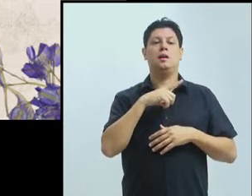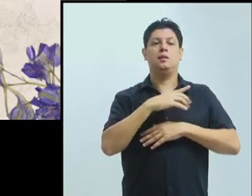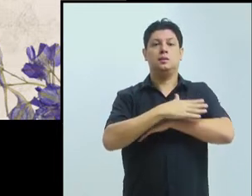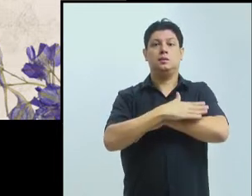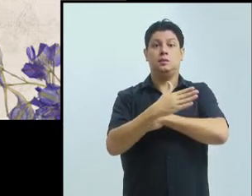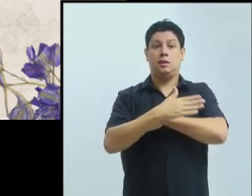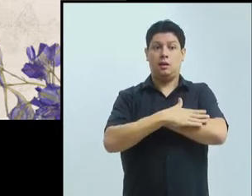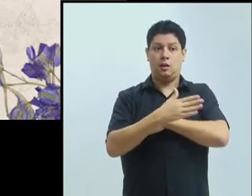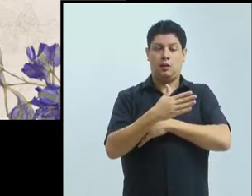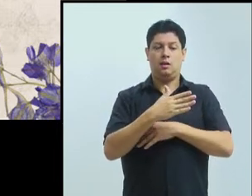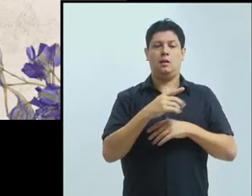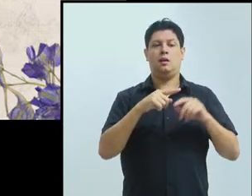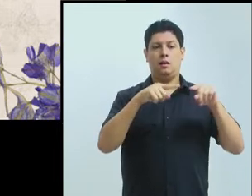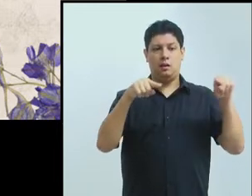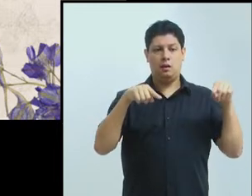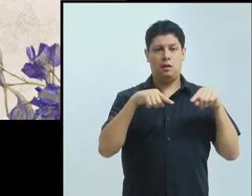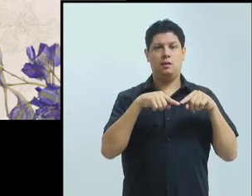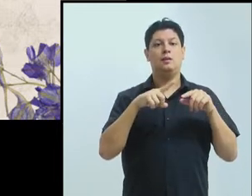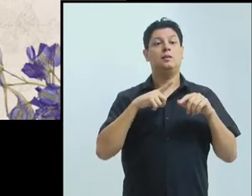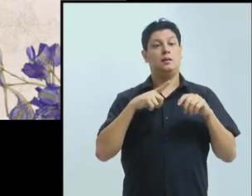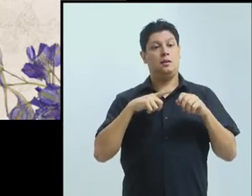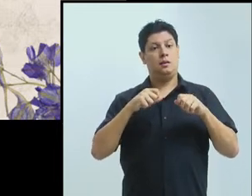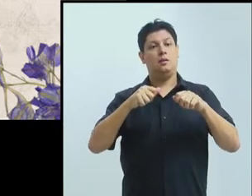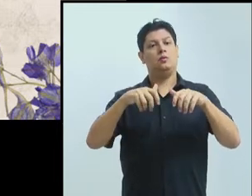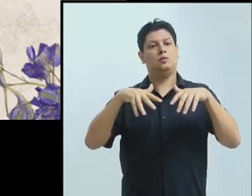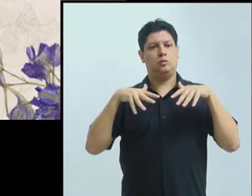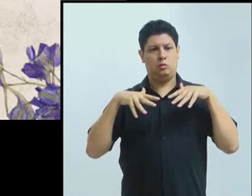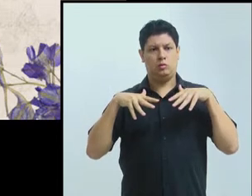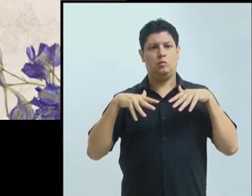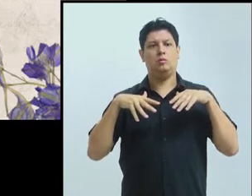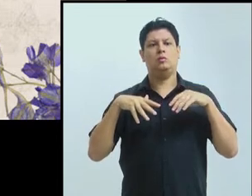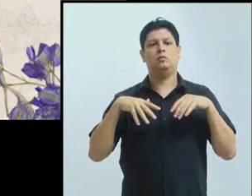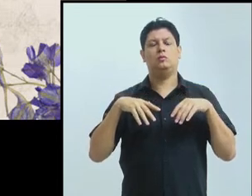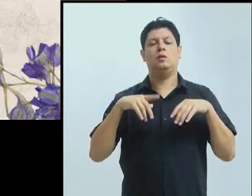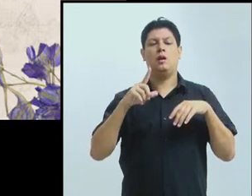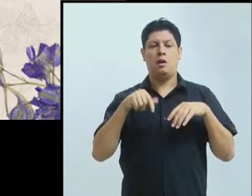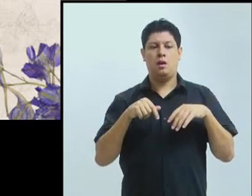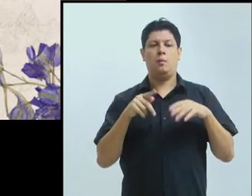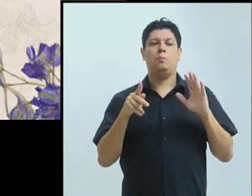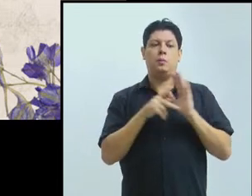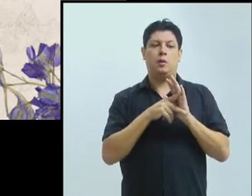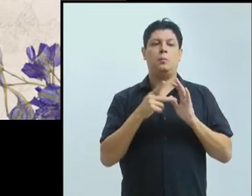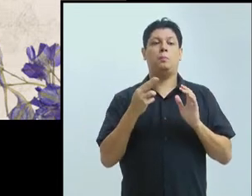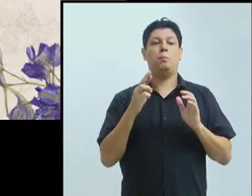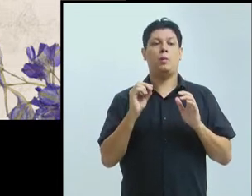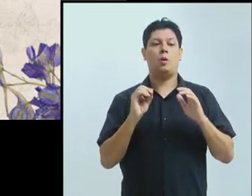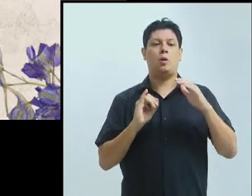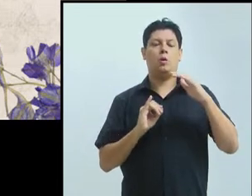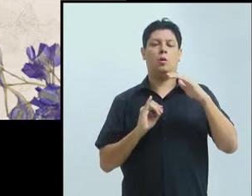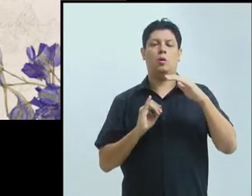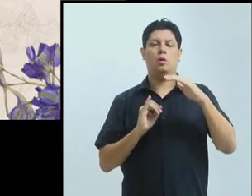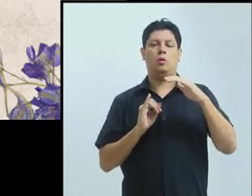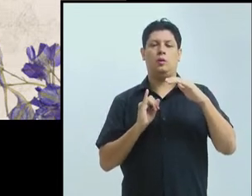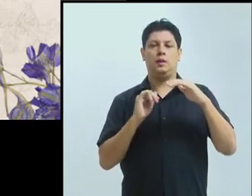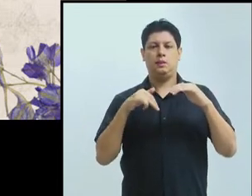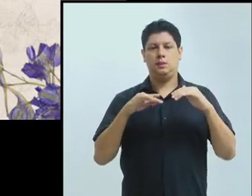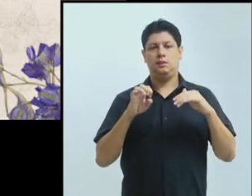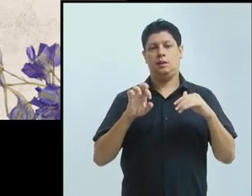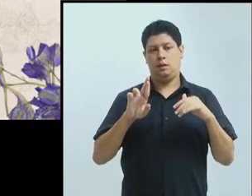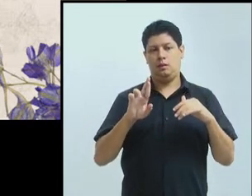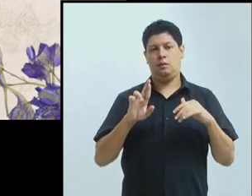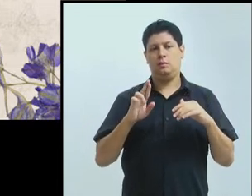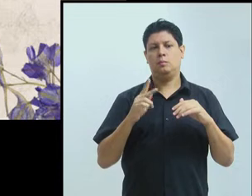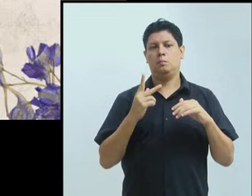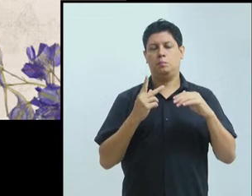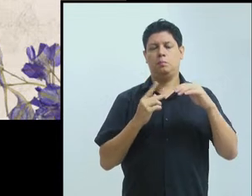auditório, e tudo isso é coordenado pela Prointer. E os programas de cotutela e dupla diplomação